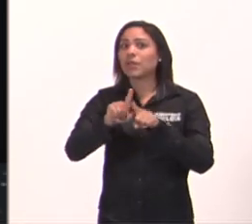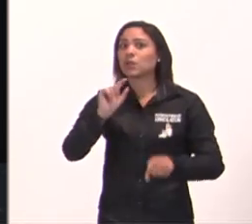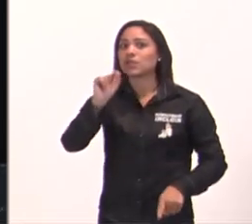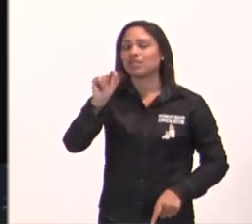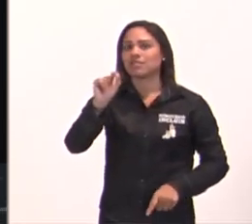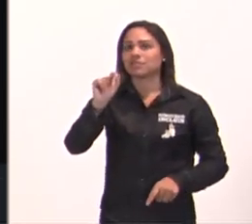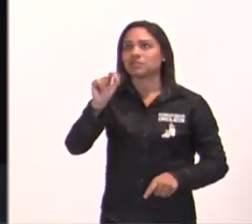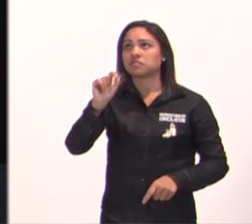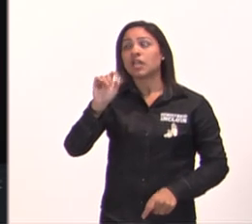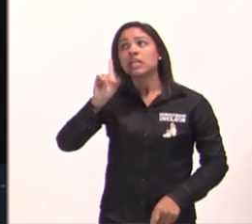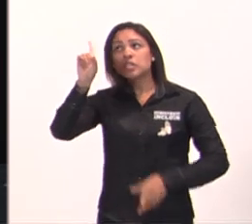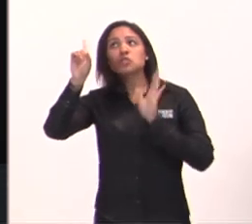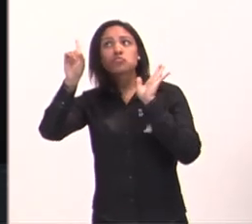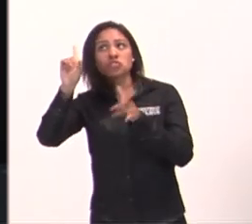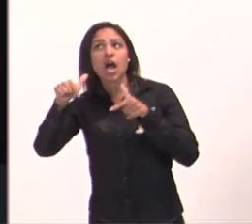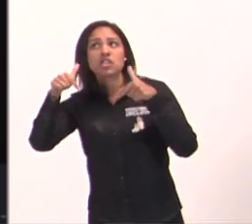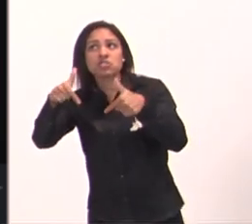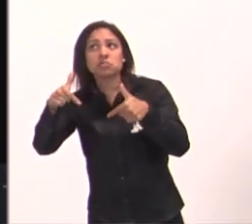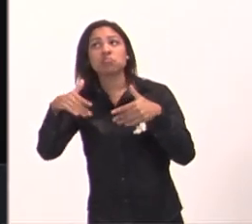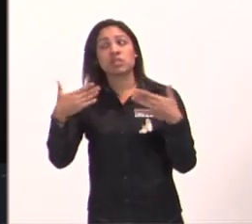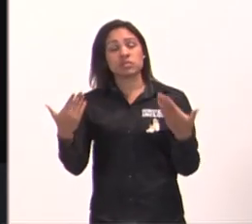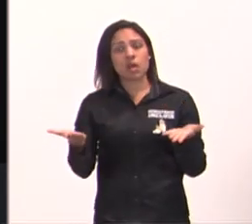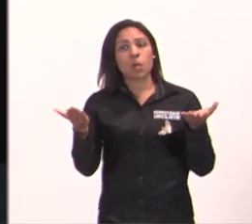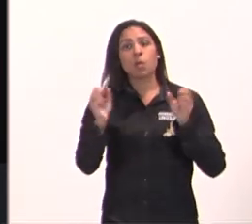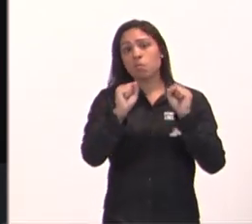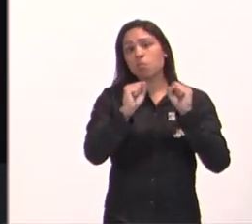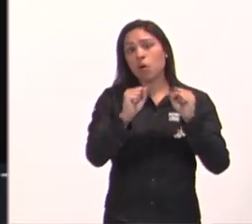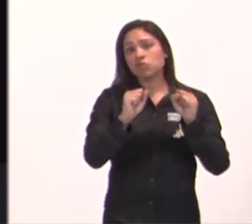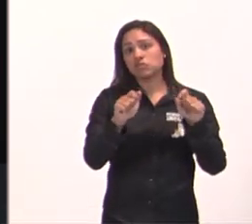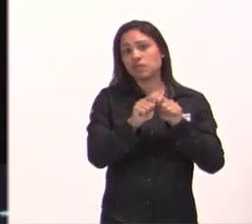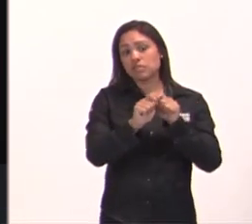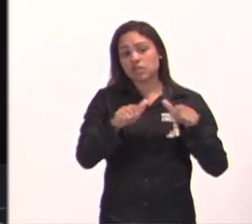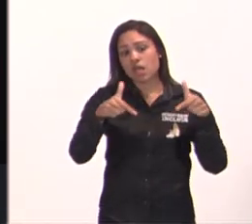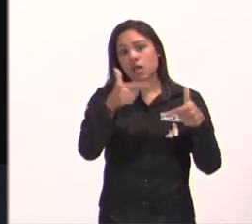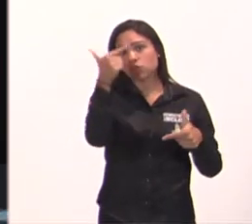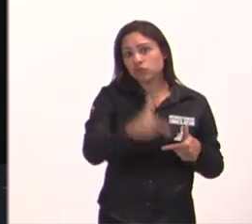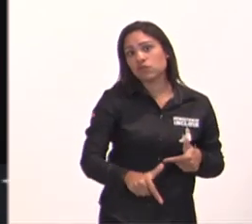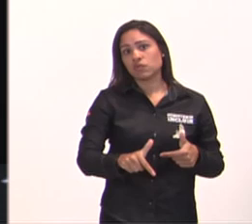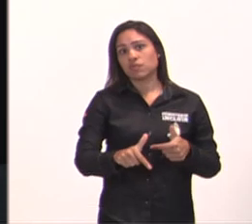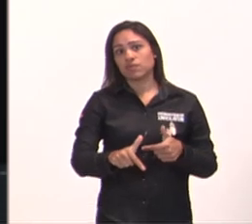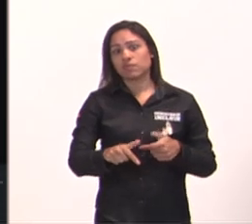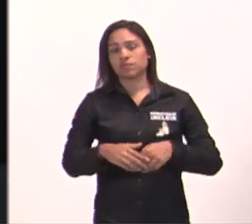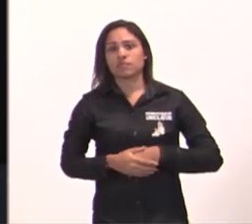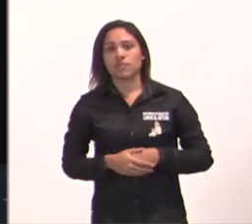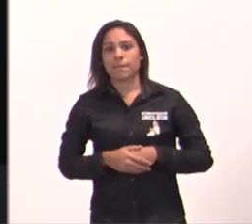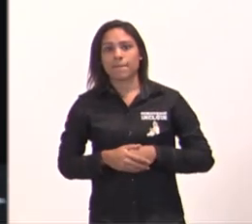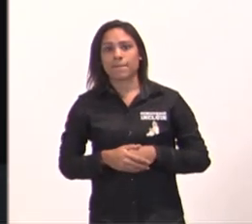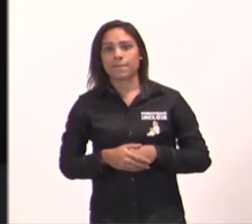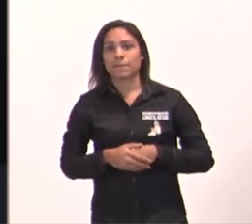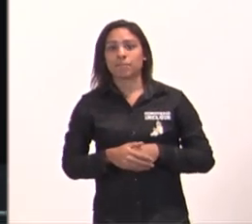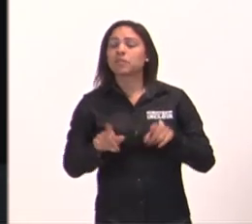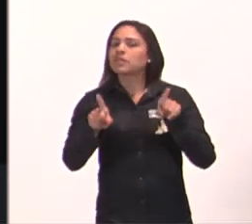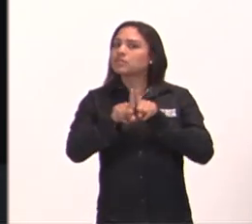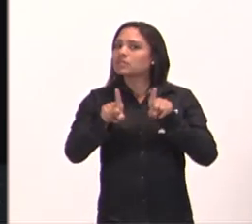mas em último lugar, ele mantém vivo no seu coração, a presença, do Espírito de